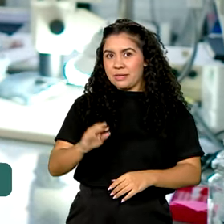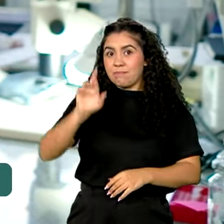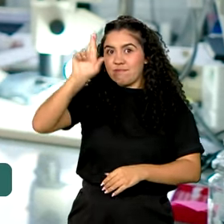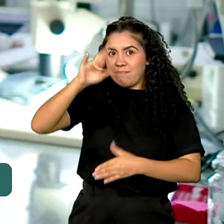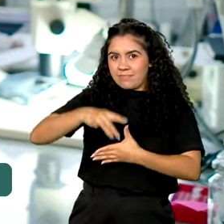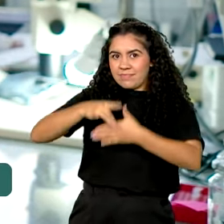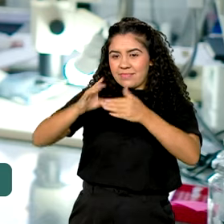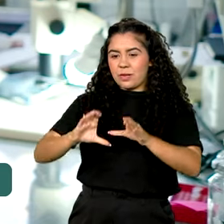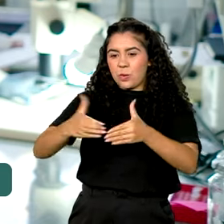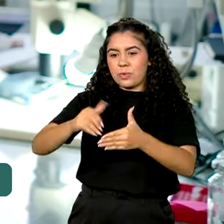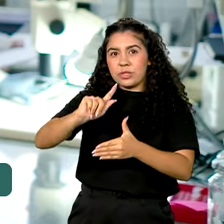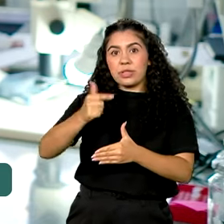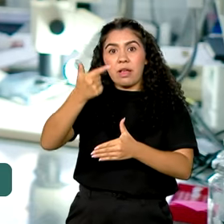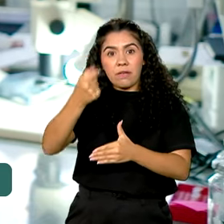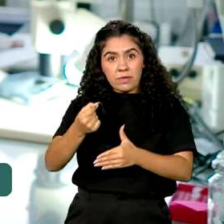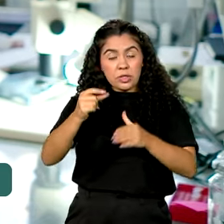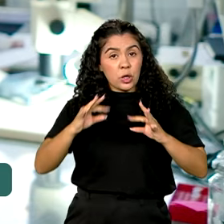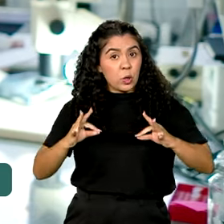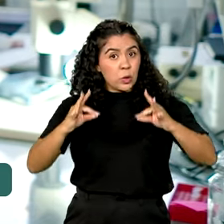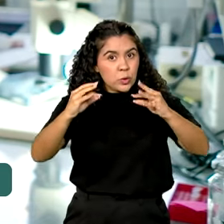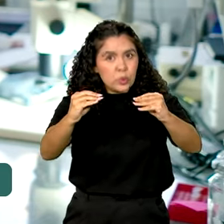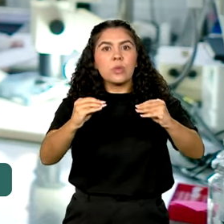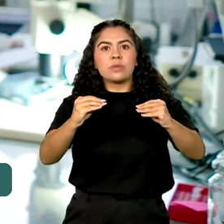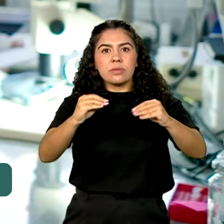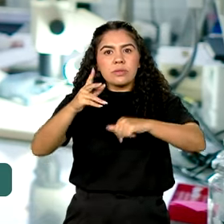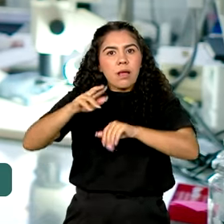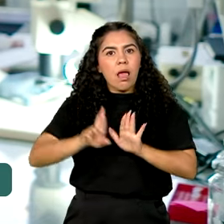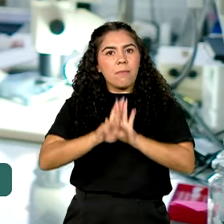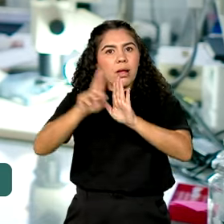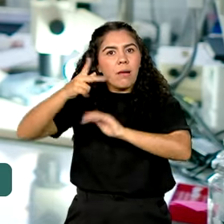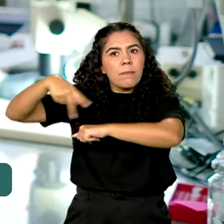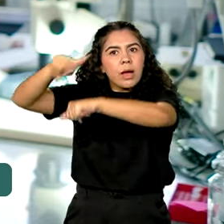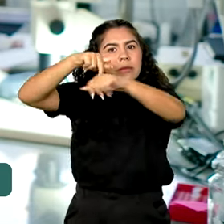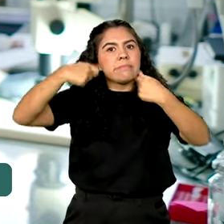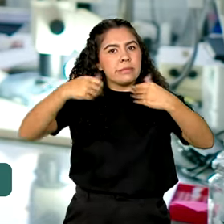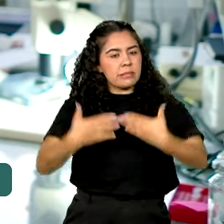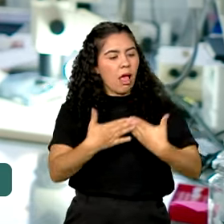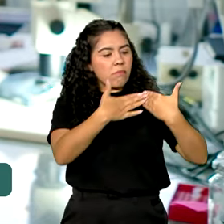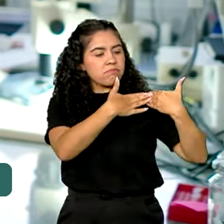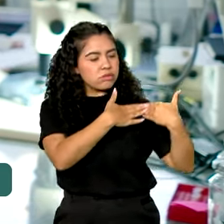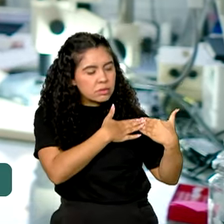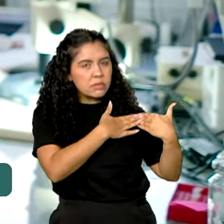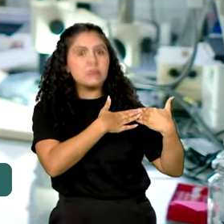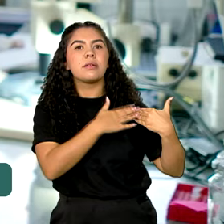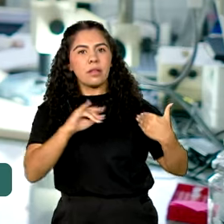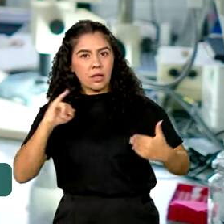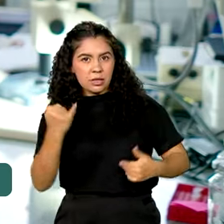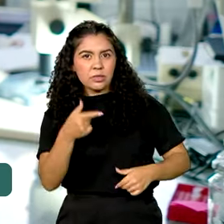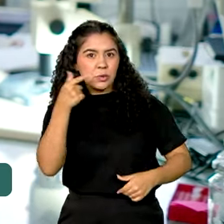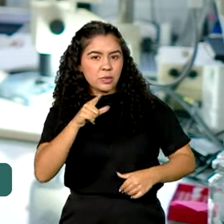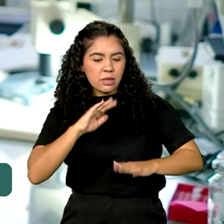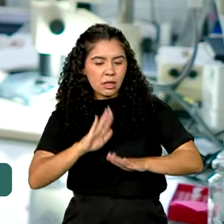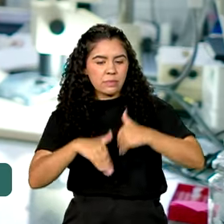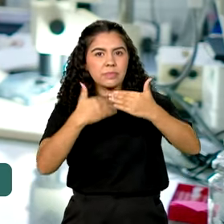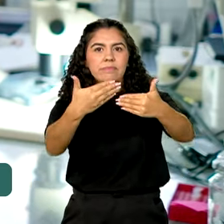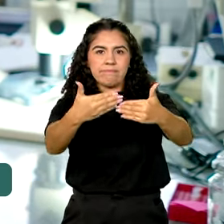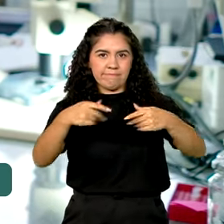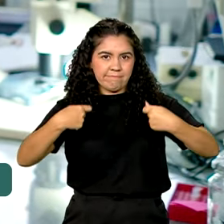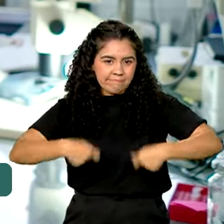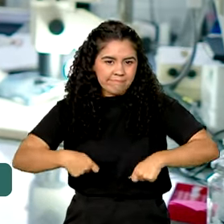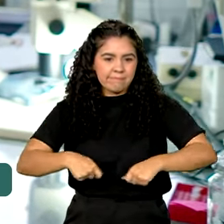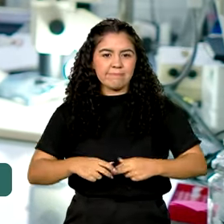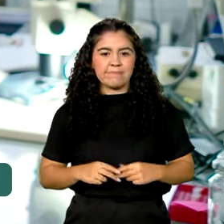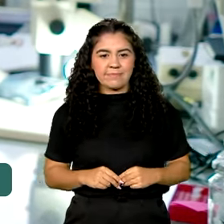todos os países assumam seus compromissos e entendam a chance de a gente ter desenvolvimento com responsabilidade.